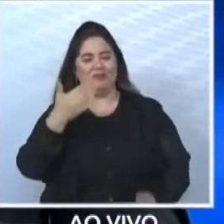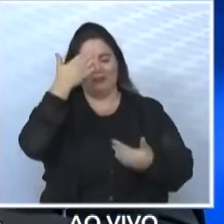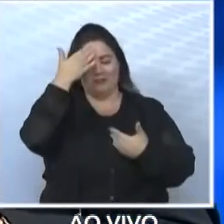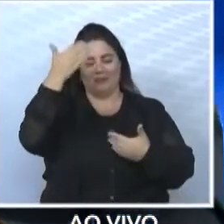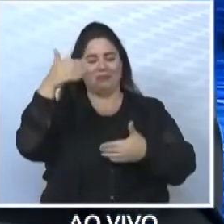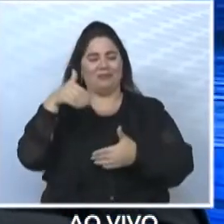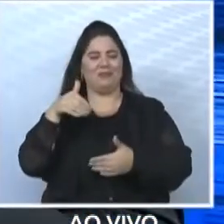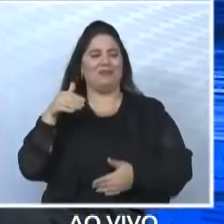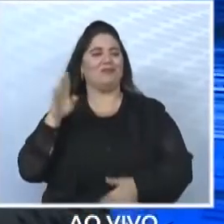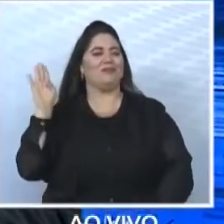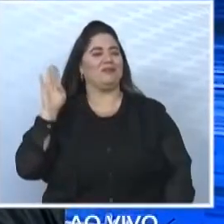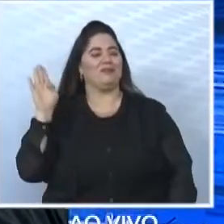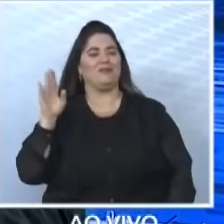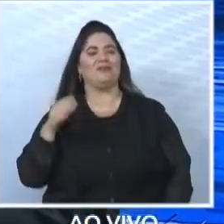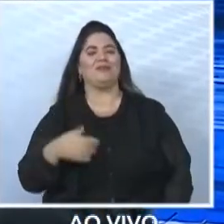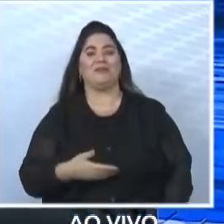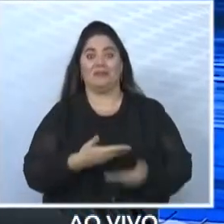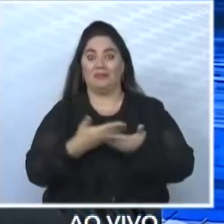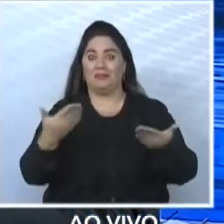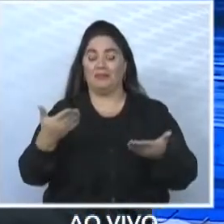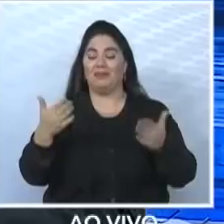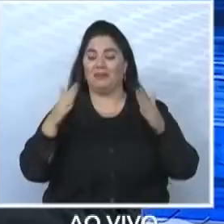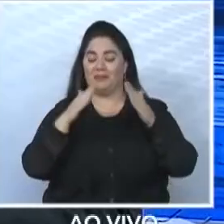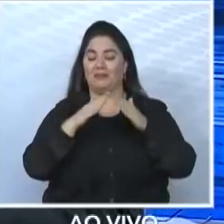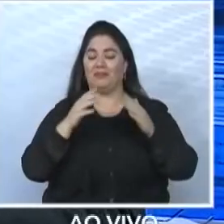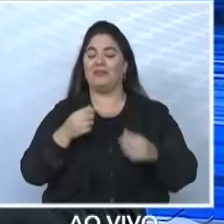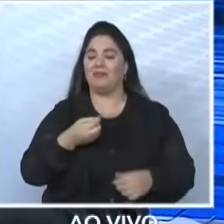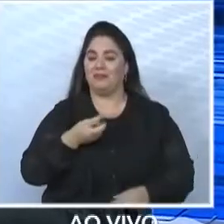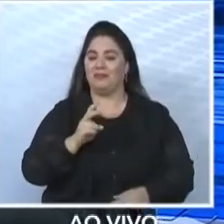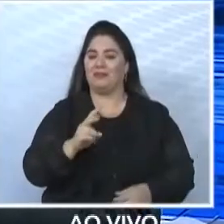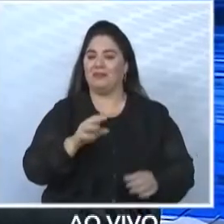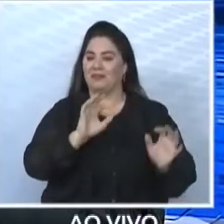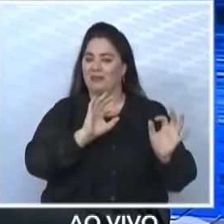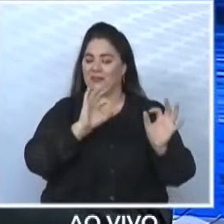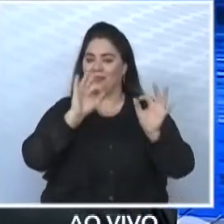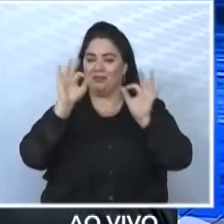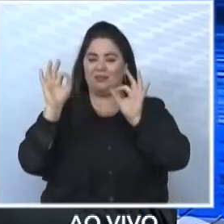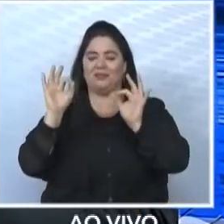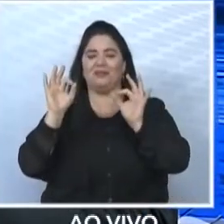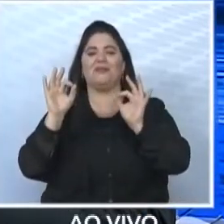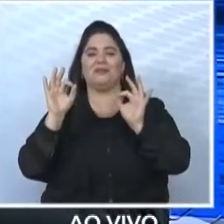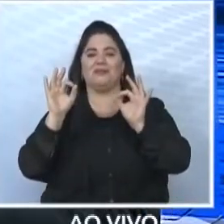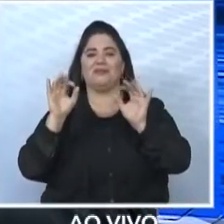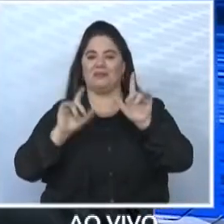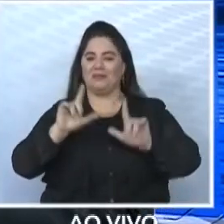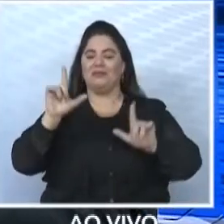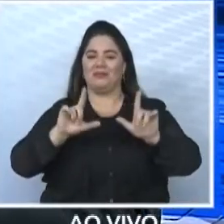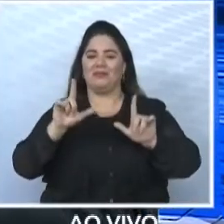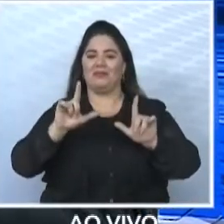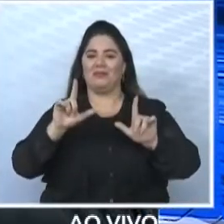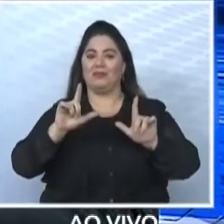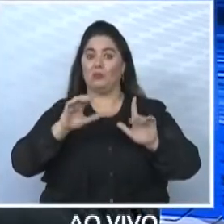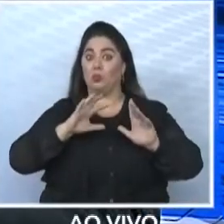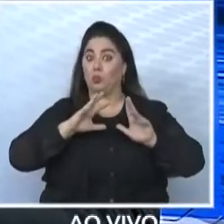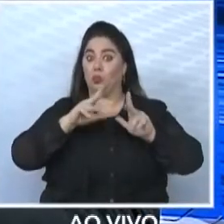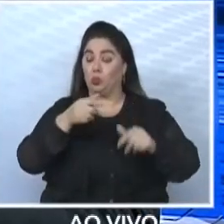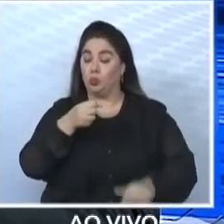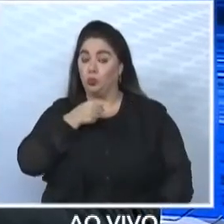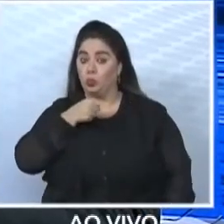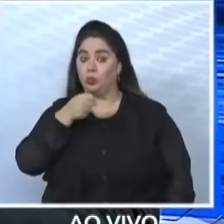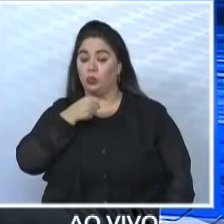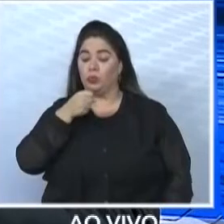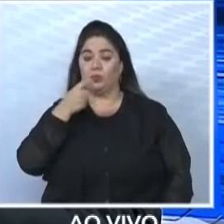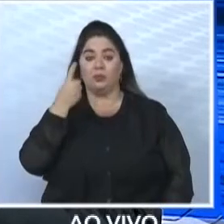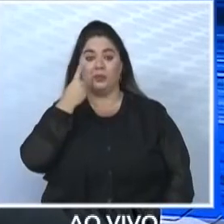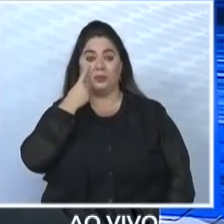de casa continua com a programação da Record TV, vai seguir com o Balanço Geral, a cobertura completa sobre esta entrevista você confere nos nossos